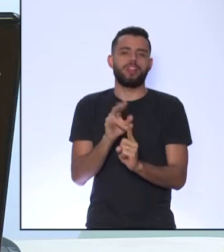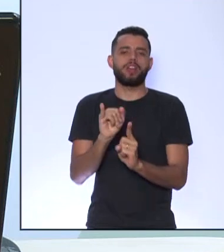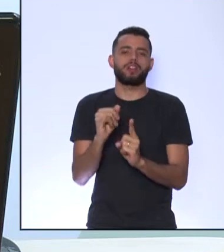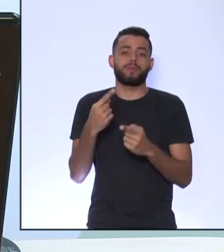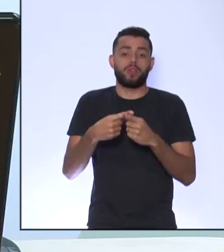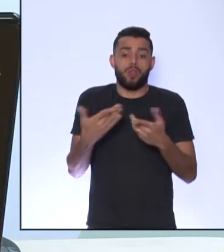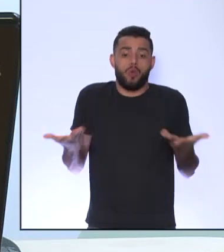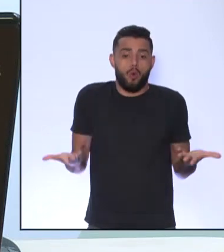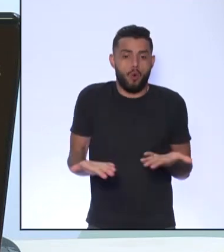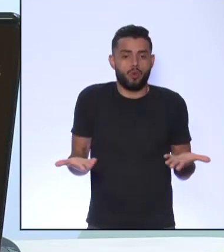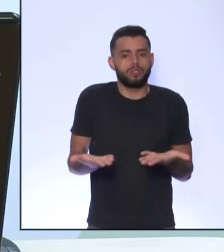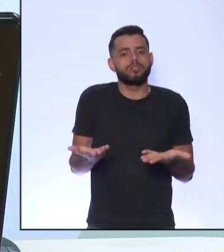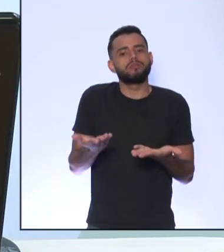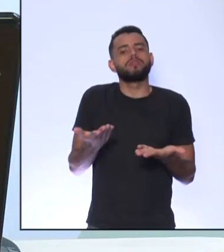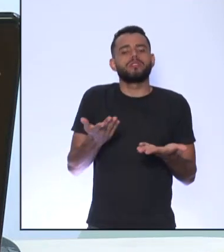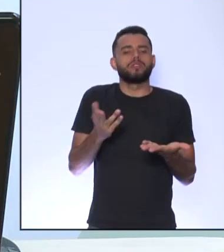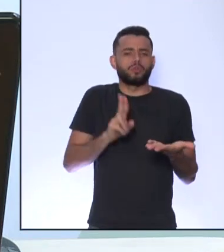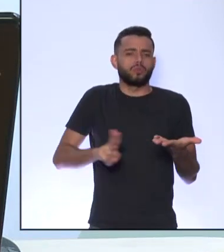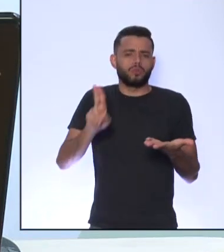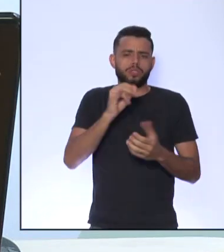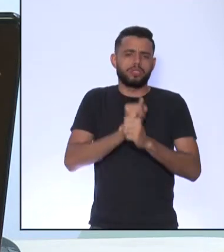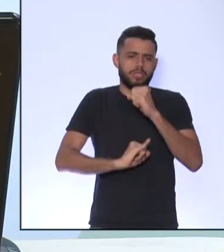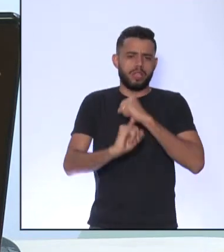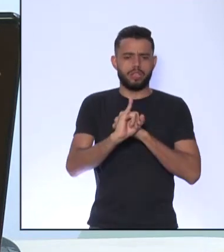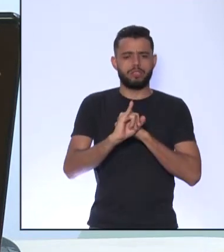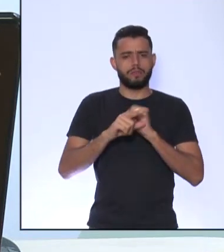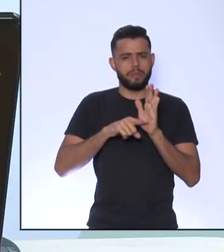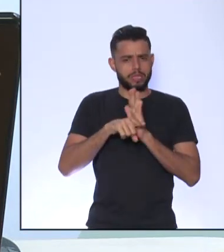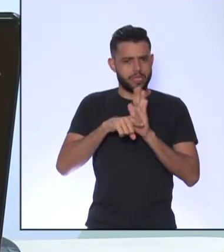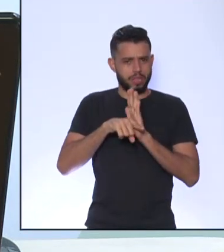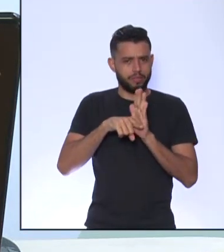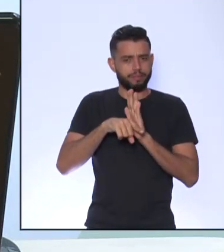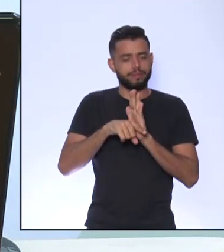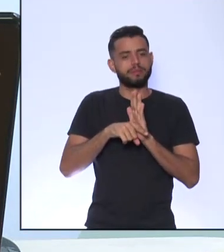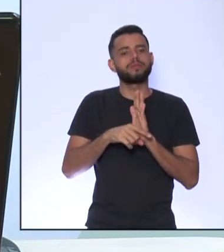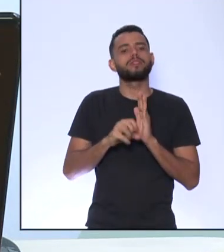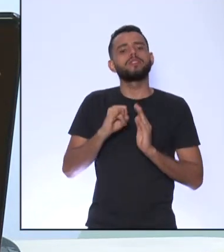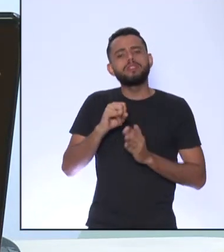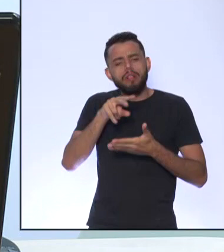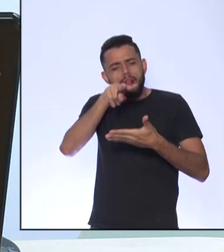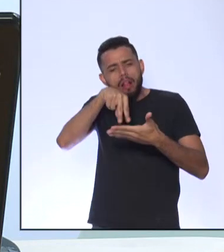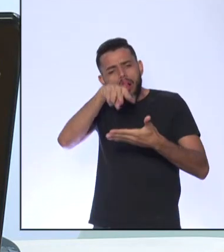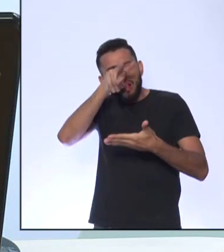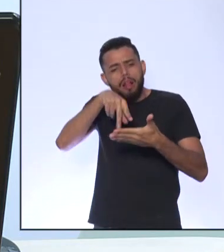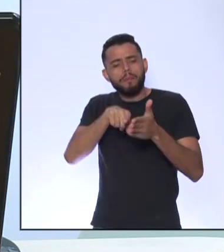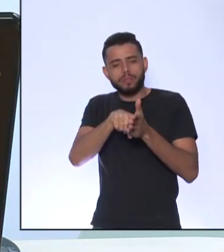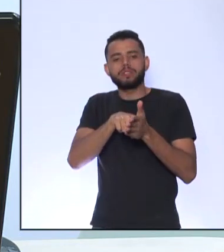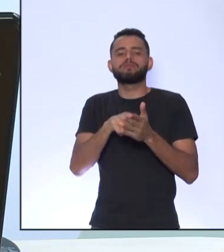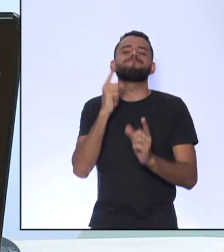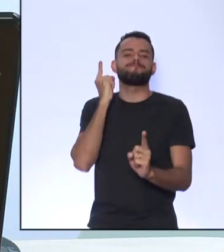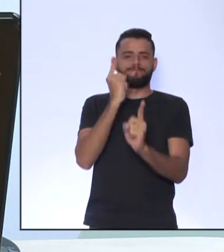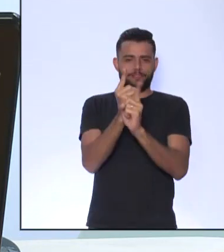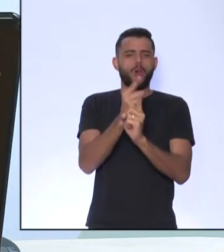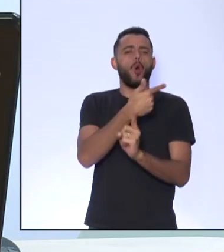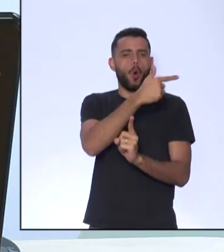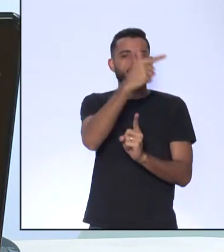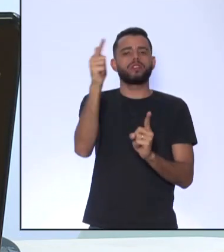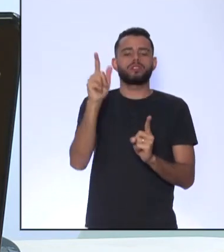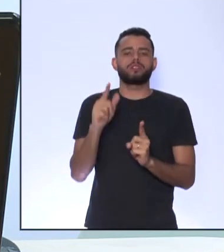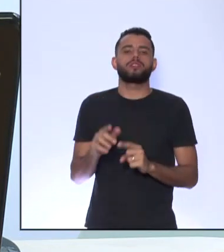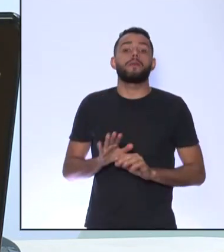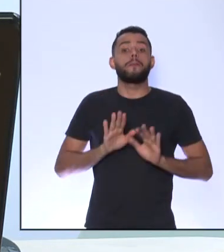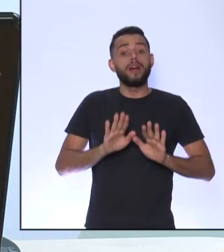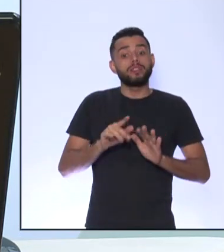a internet Não a enciclopédia normalmente Para fazer pesquisa Se vocês pesquisarem Vocês vão encontrar outras Eu coloquei ela Porque ela teve um papel